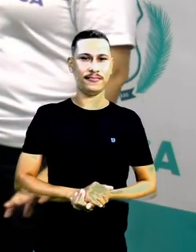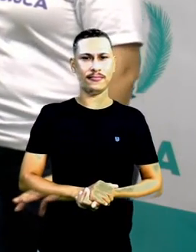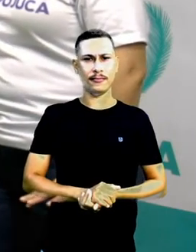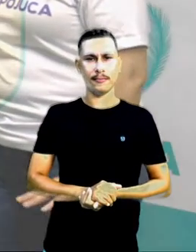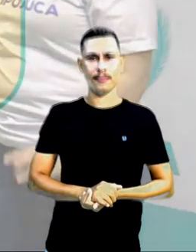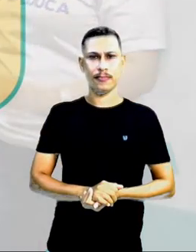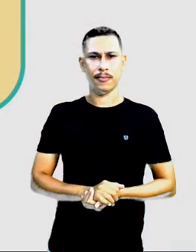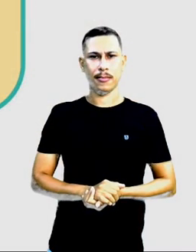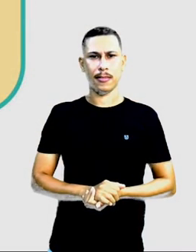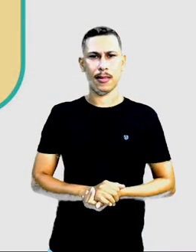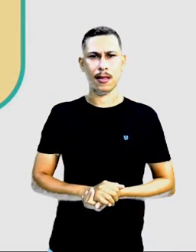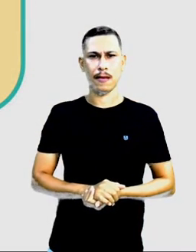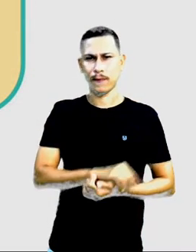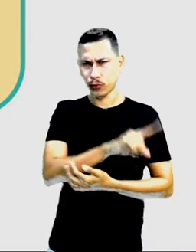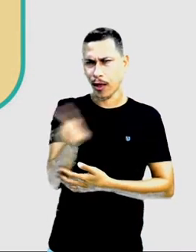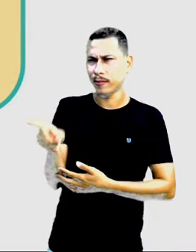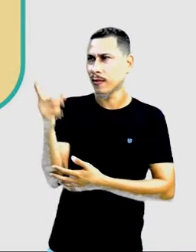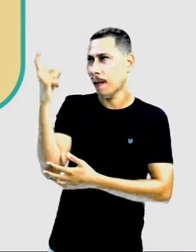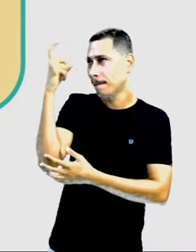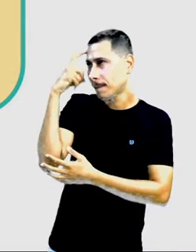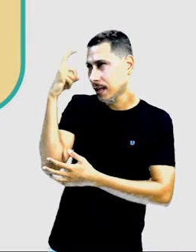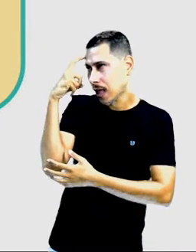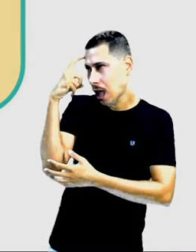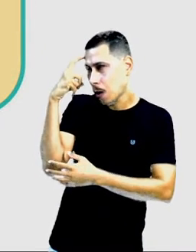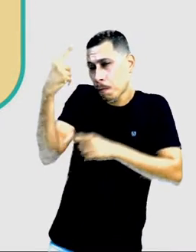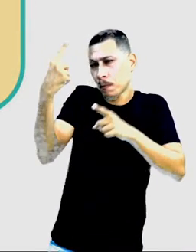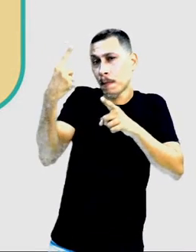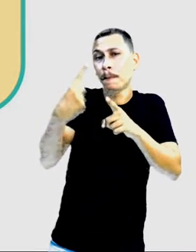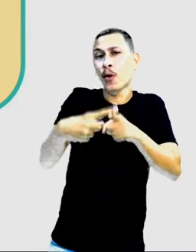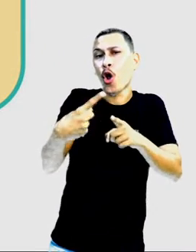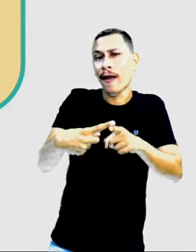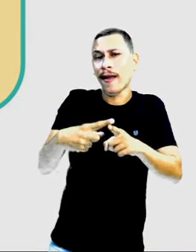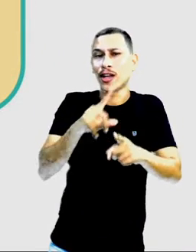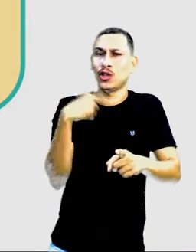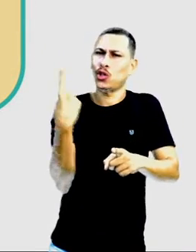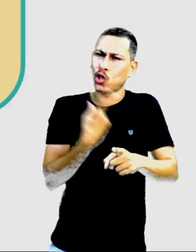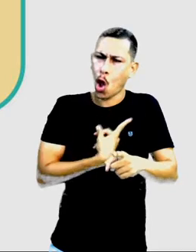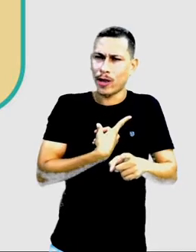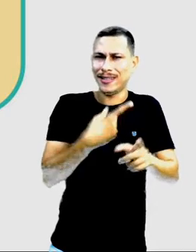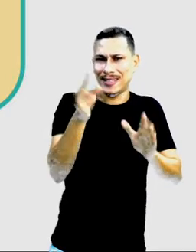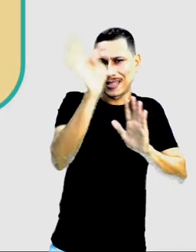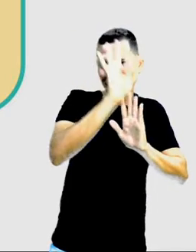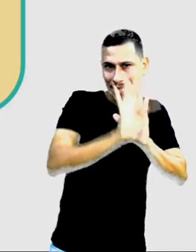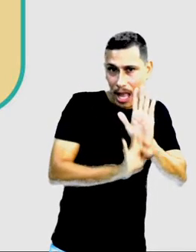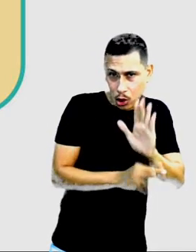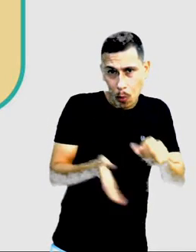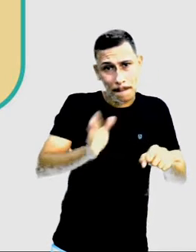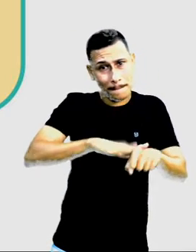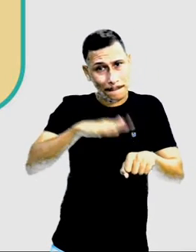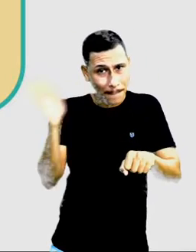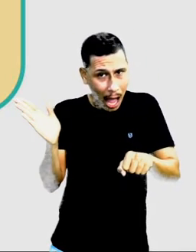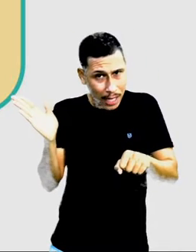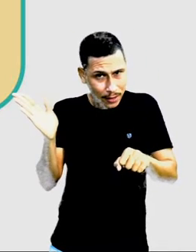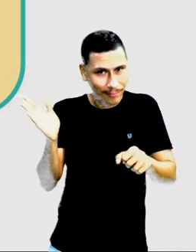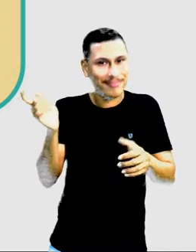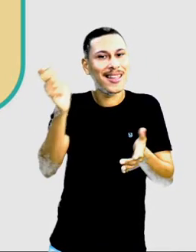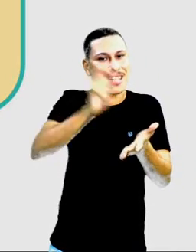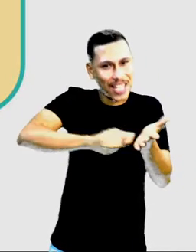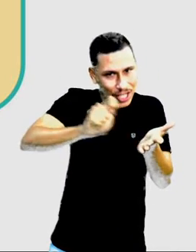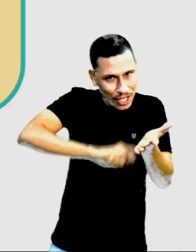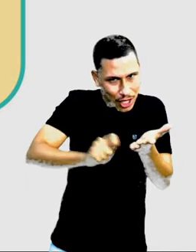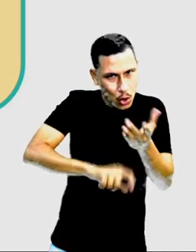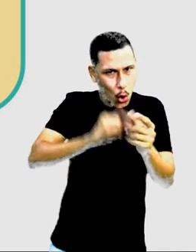Vocês conseguem deduzir qual é o motivo de termos mais textos normativos legais escritos